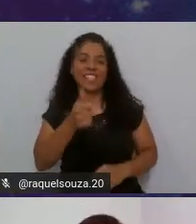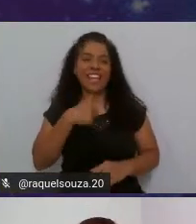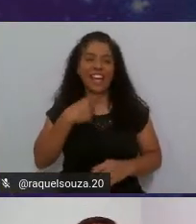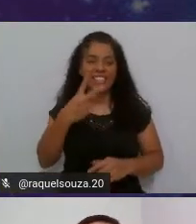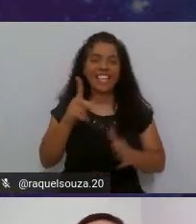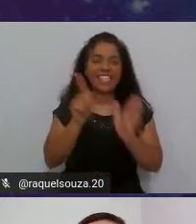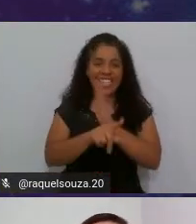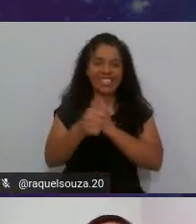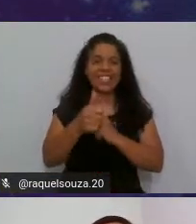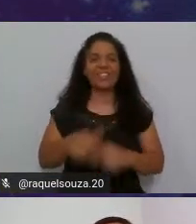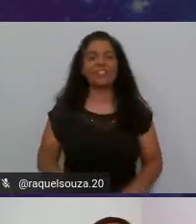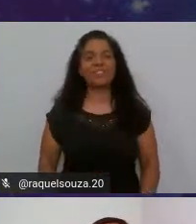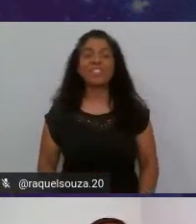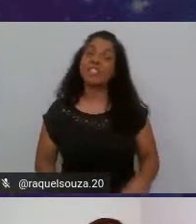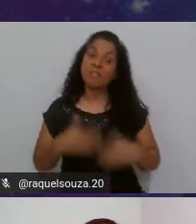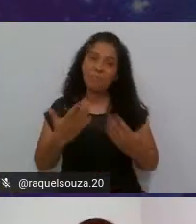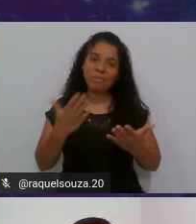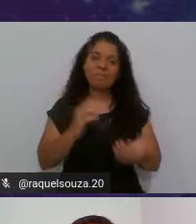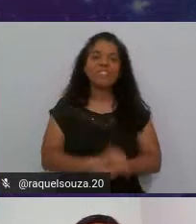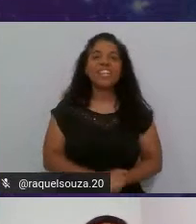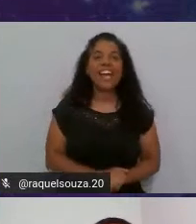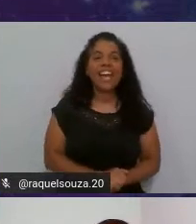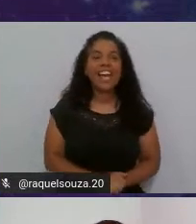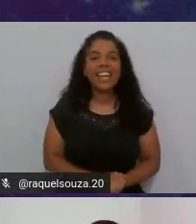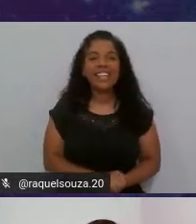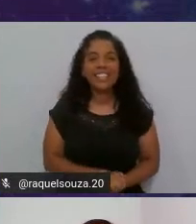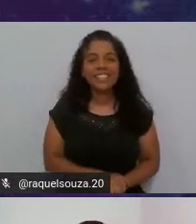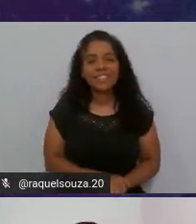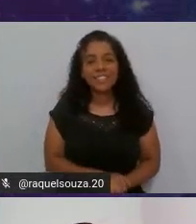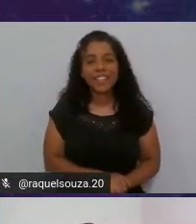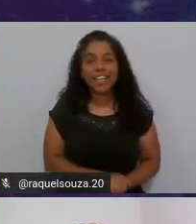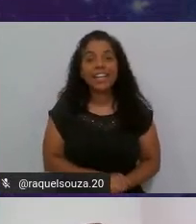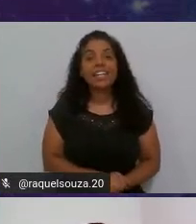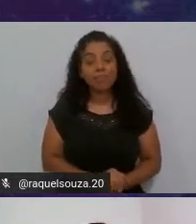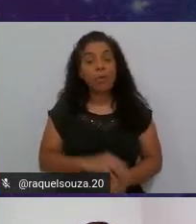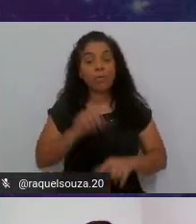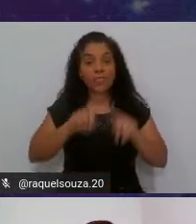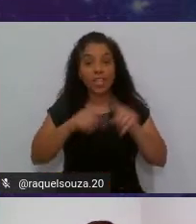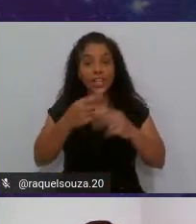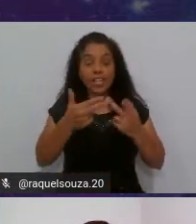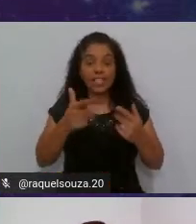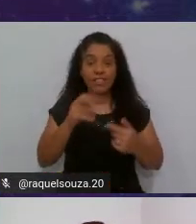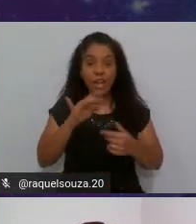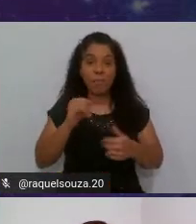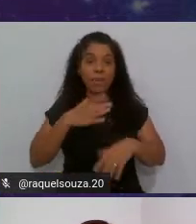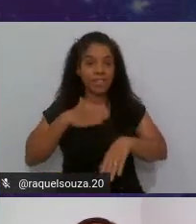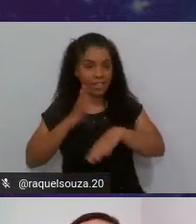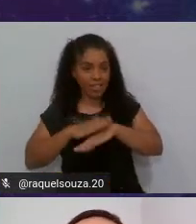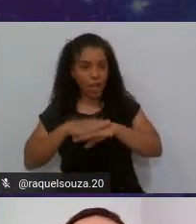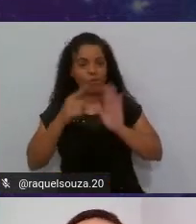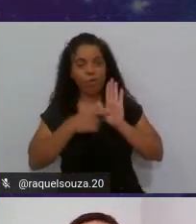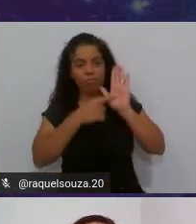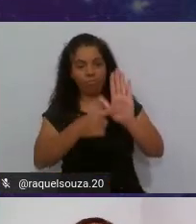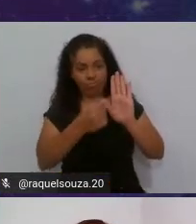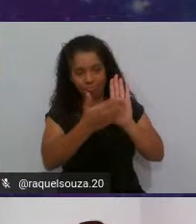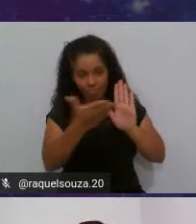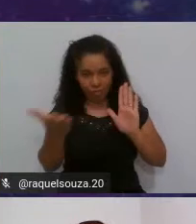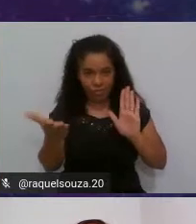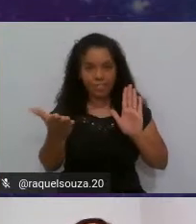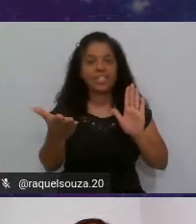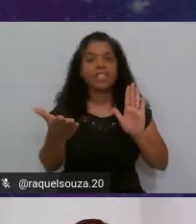questão bom as ferramentas que eu irei apresentar pra vocês